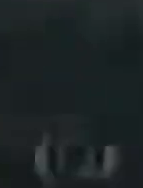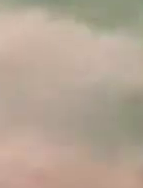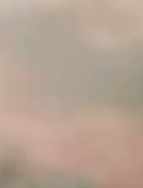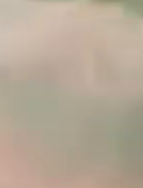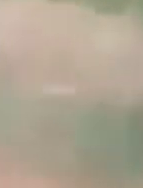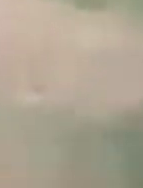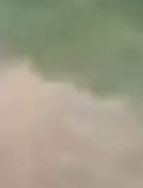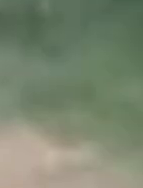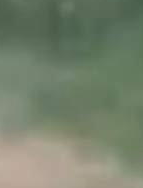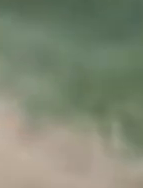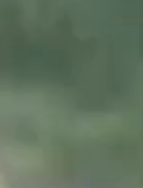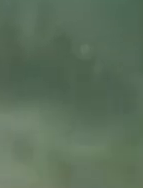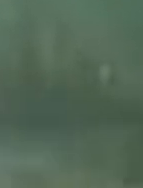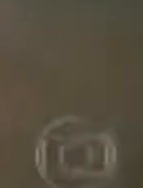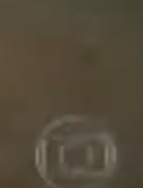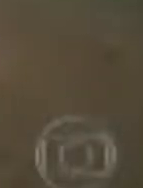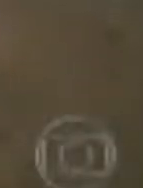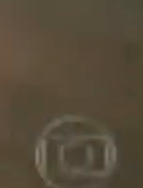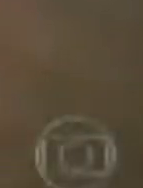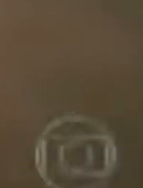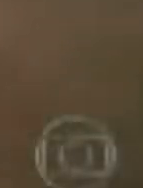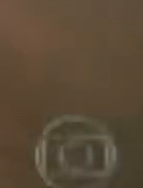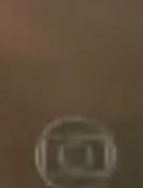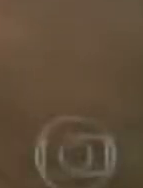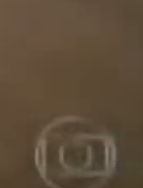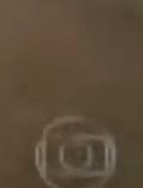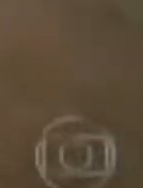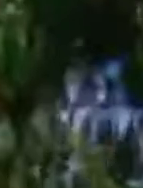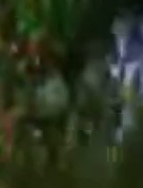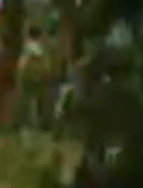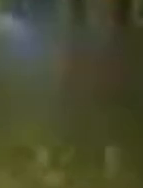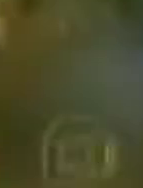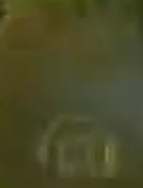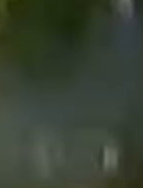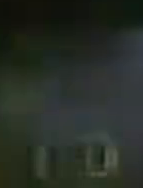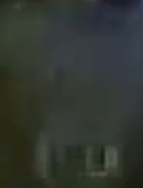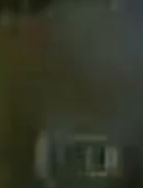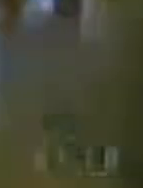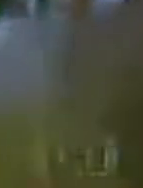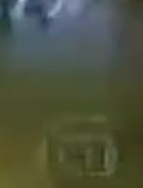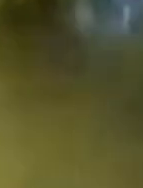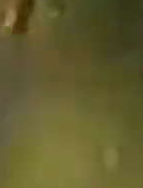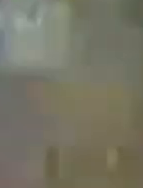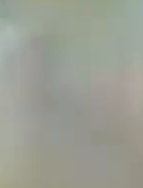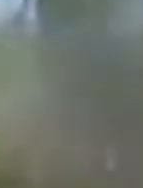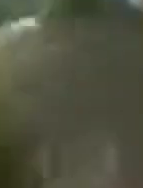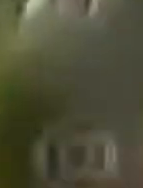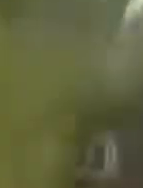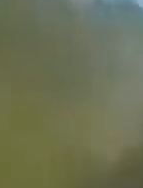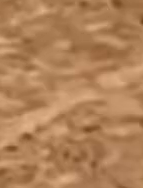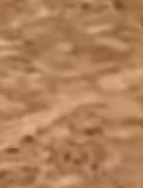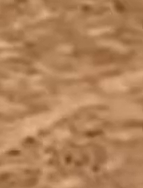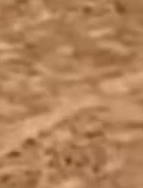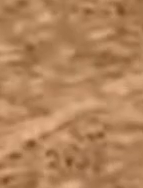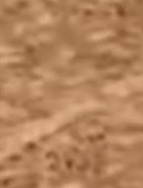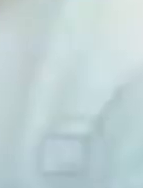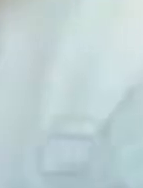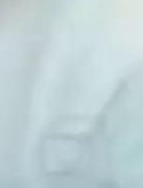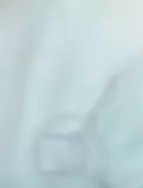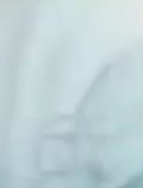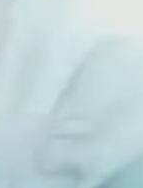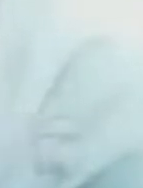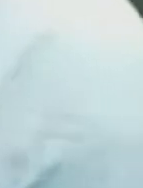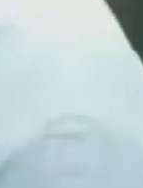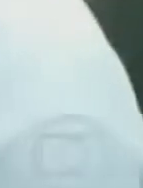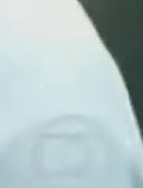crianças em ambientes de apostas é uma violação ao estatuto da criança e do adolescente. Um dos